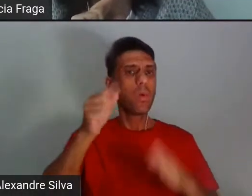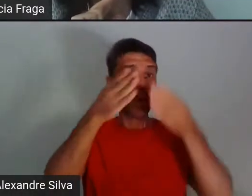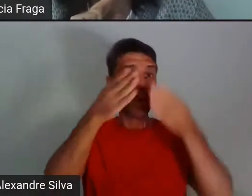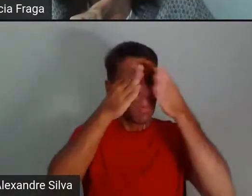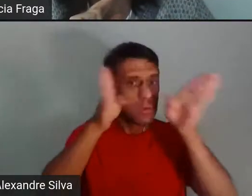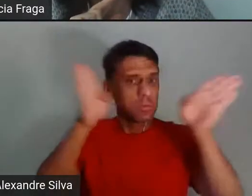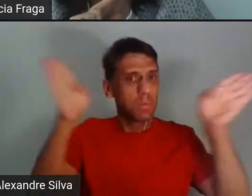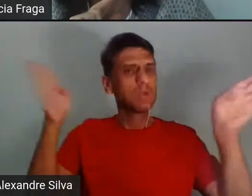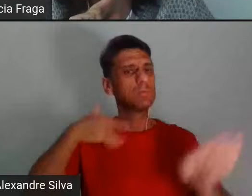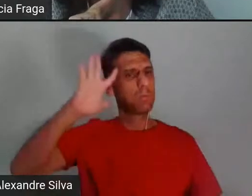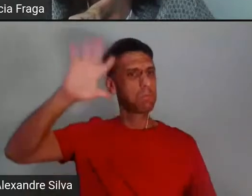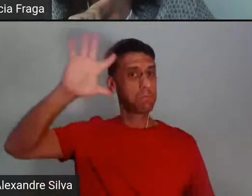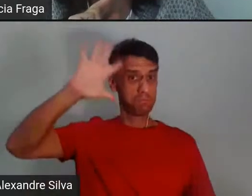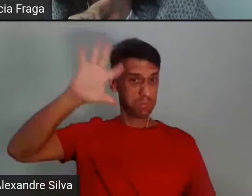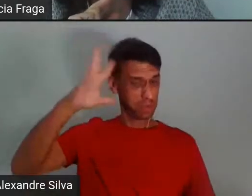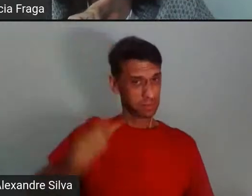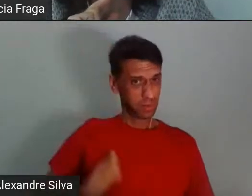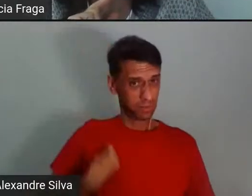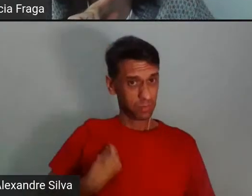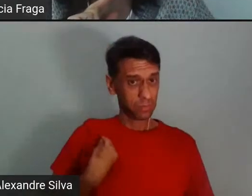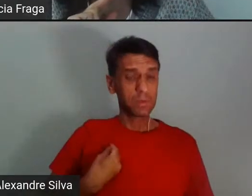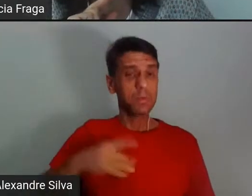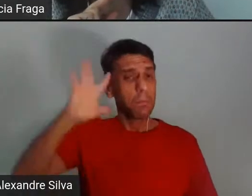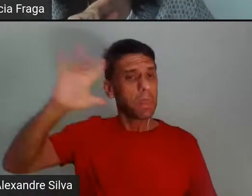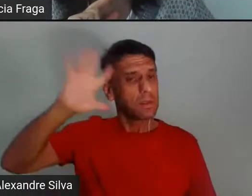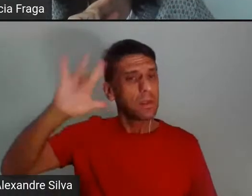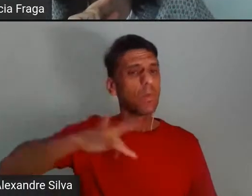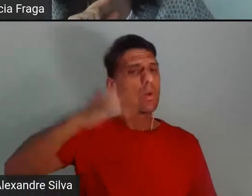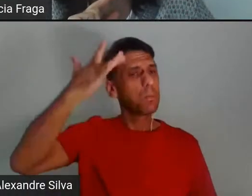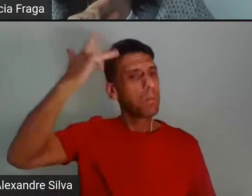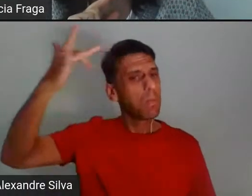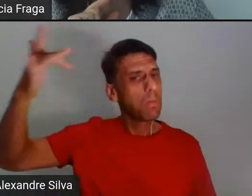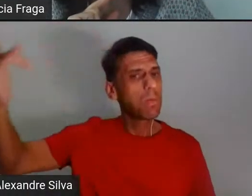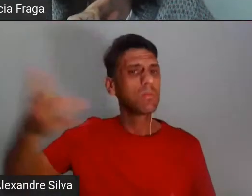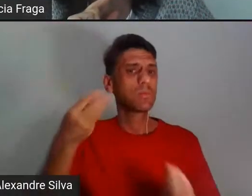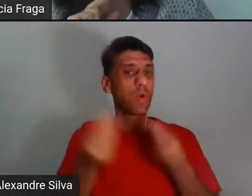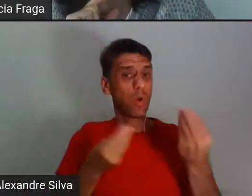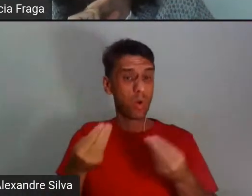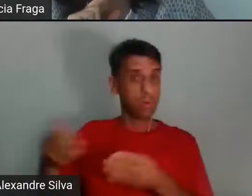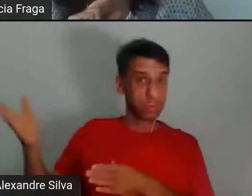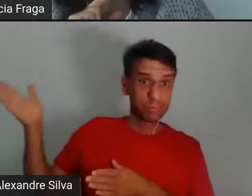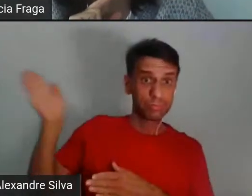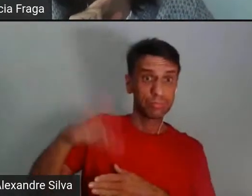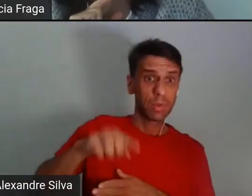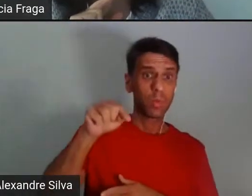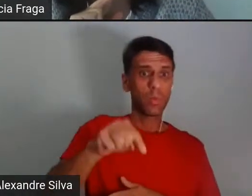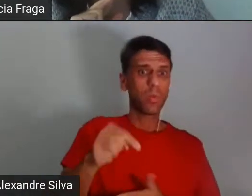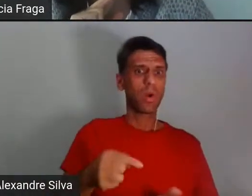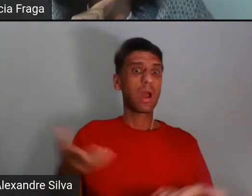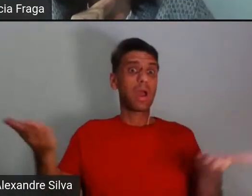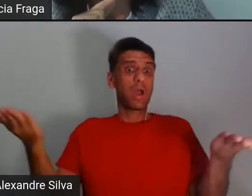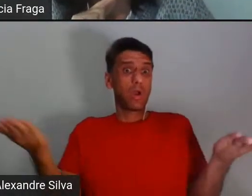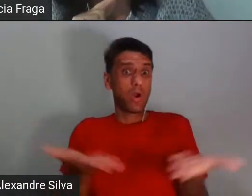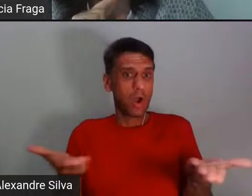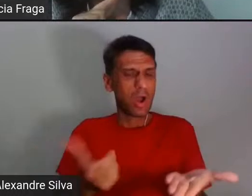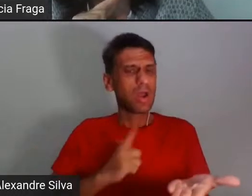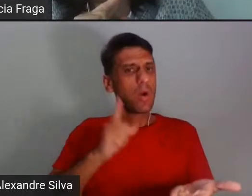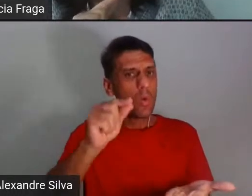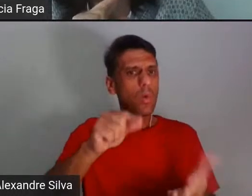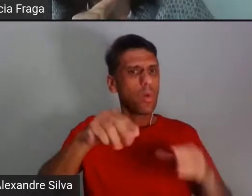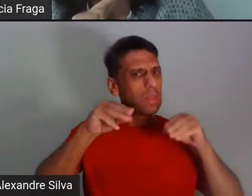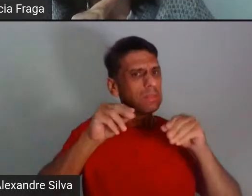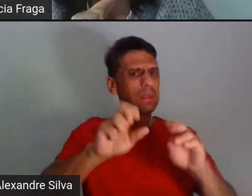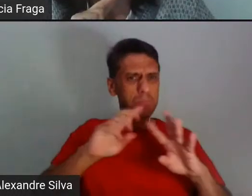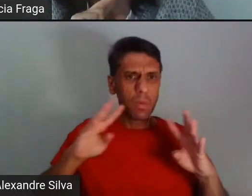pensar a vida, de pensar o cotidiano, foi trazida para cá. A Terra agora, ela é cercada, né? E o